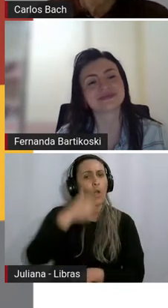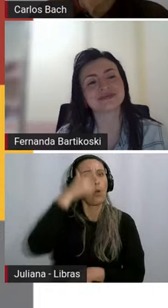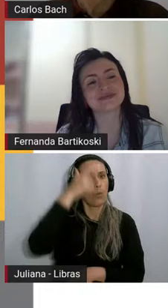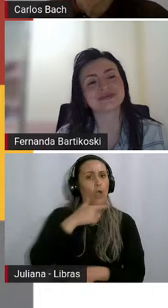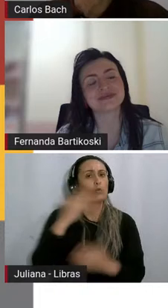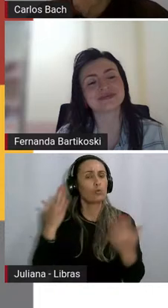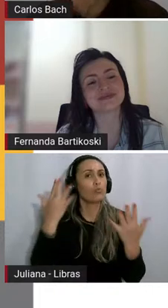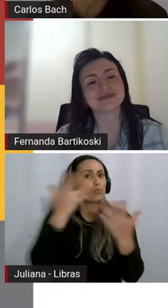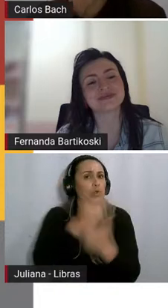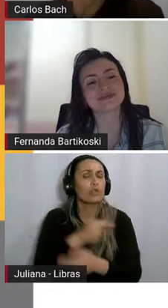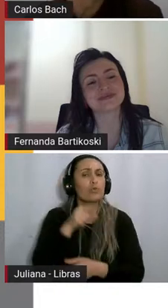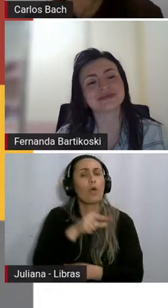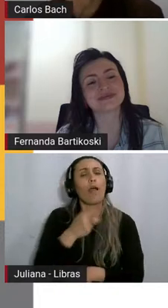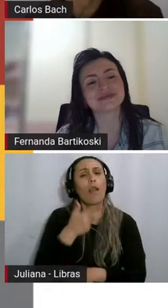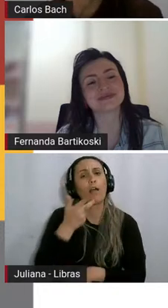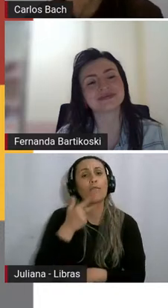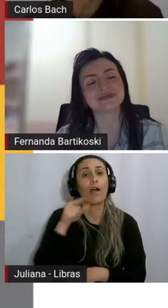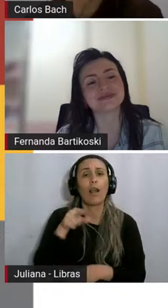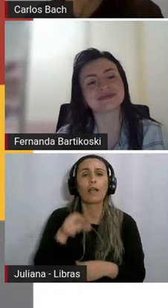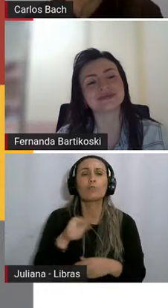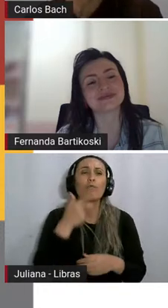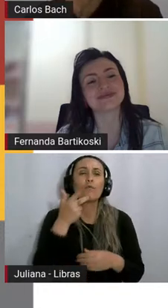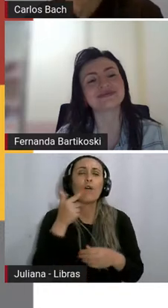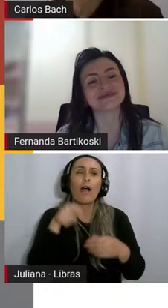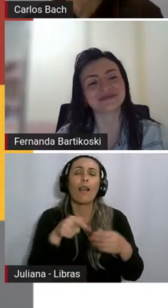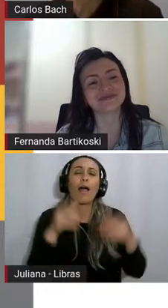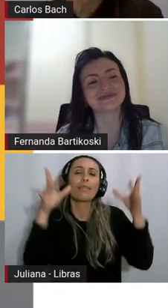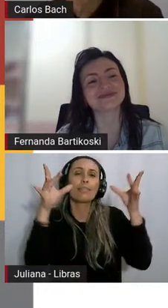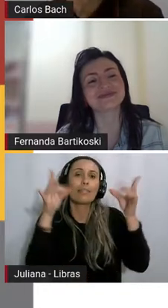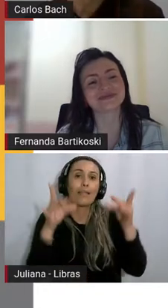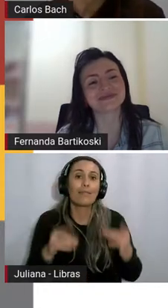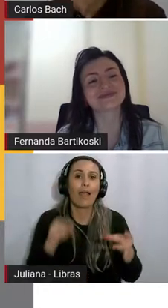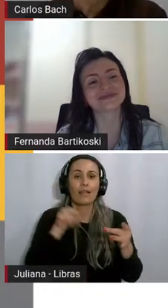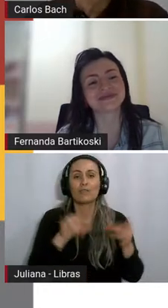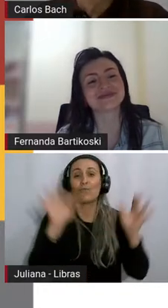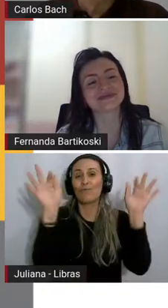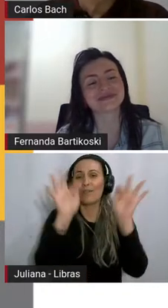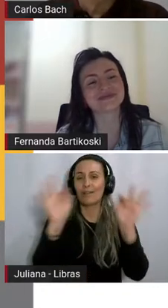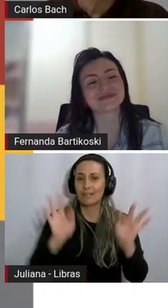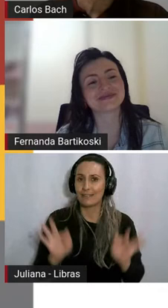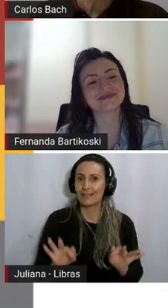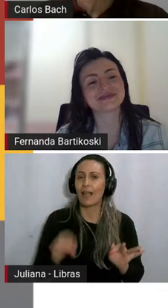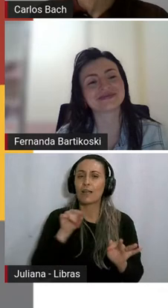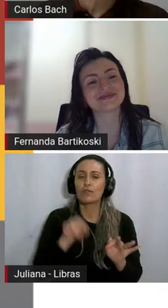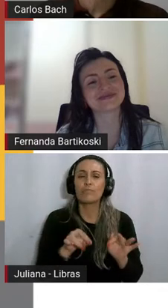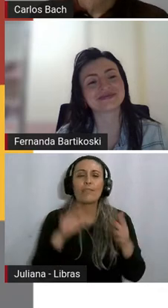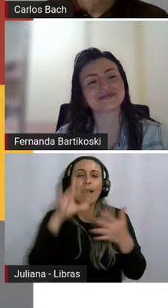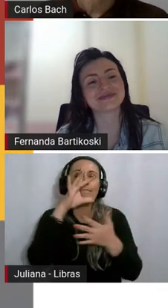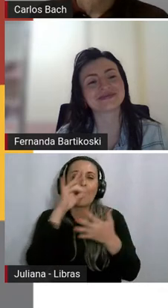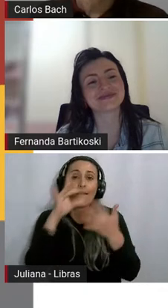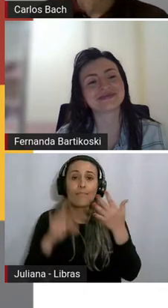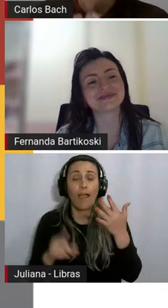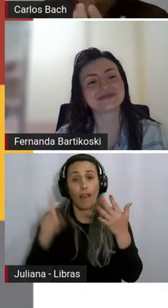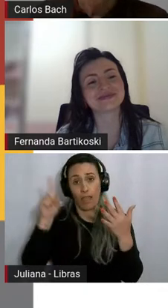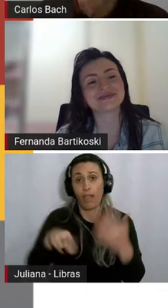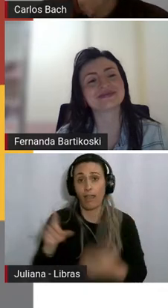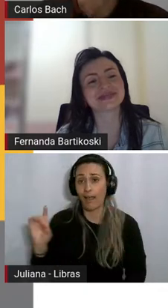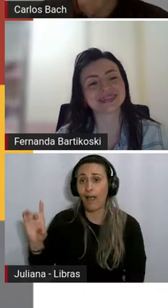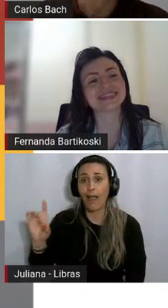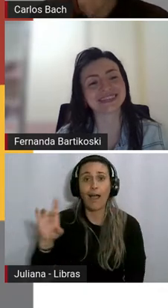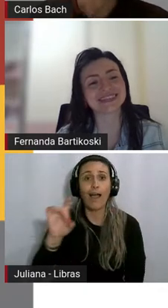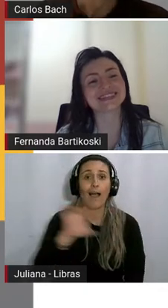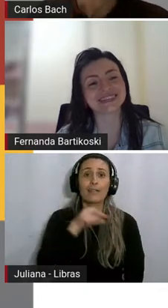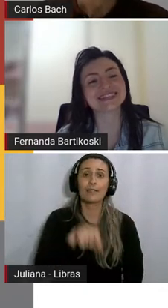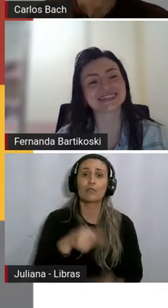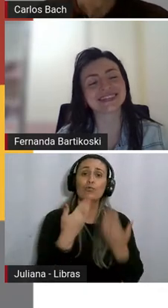mas quando falo dessas pequenas felicidades certas que estão diante de cada janela de cada olhar,